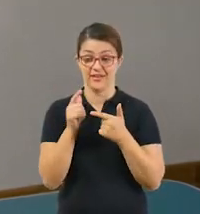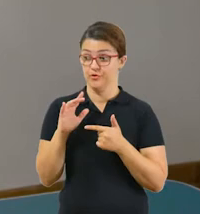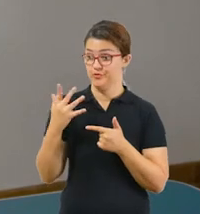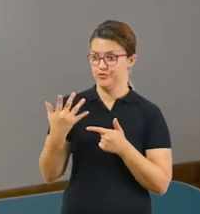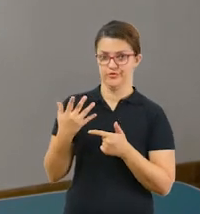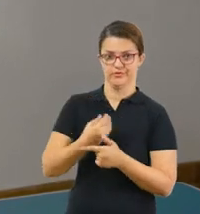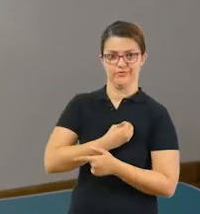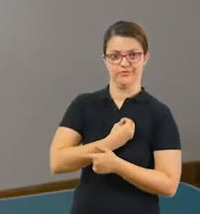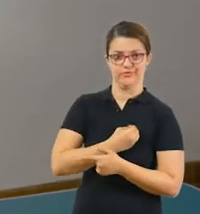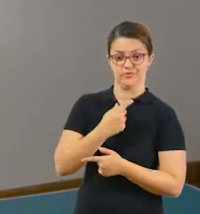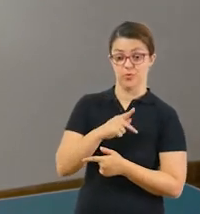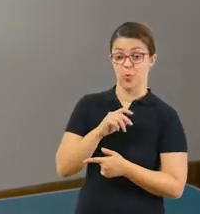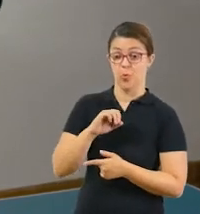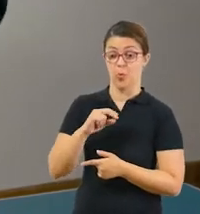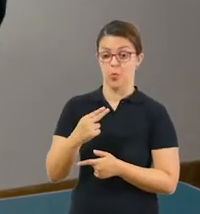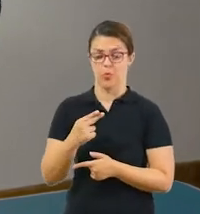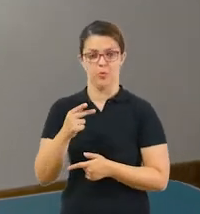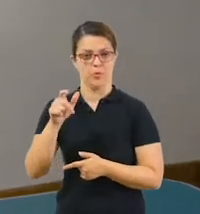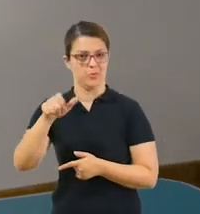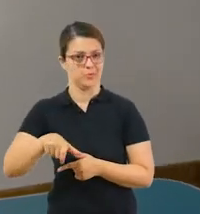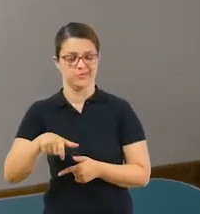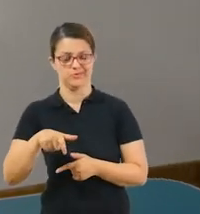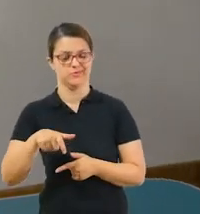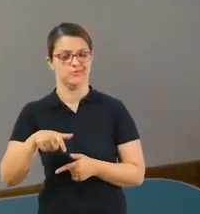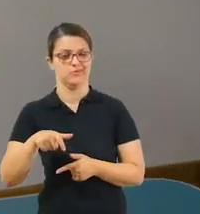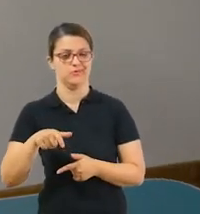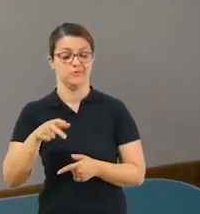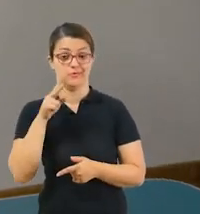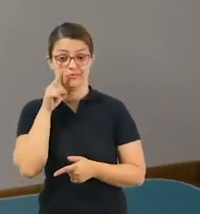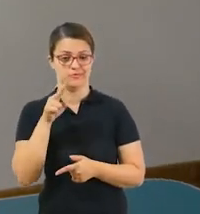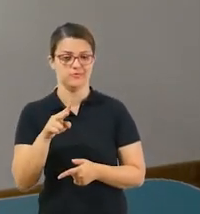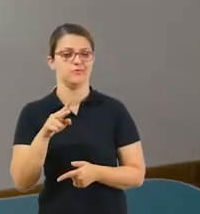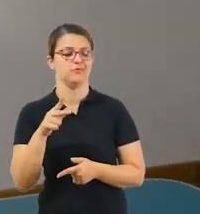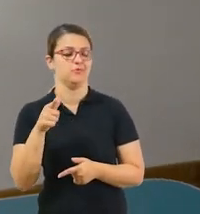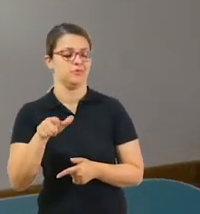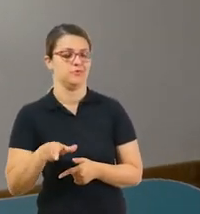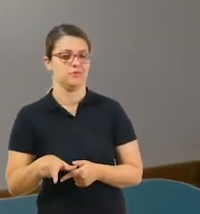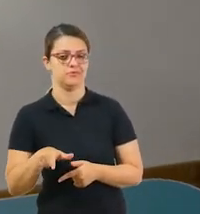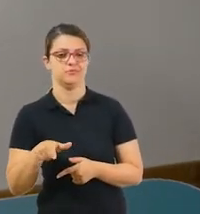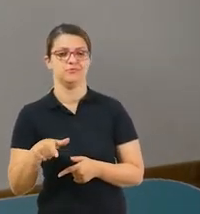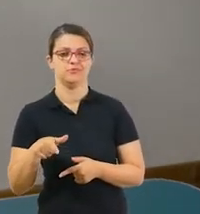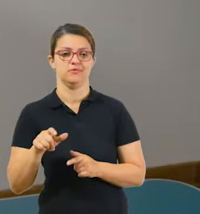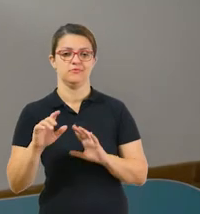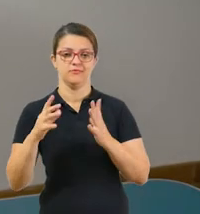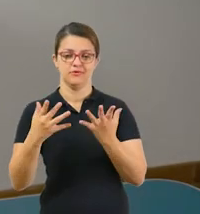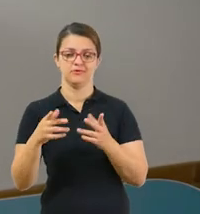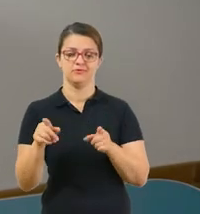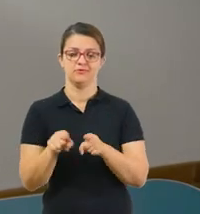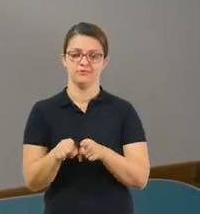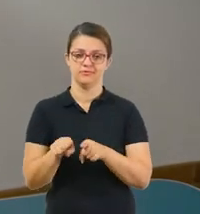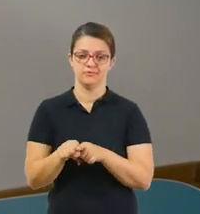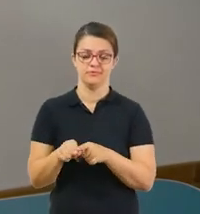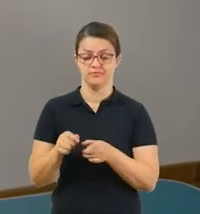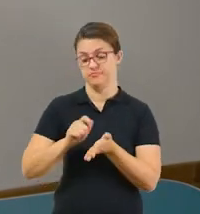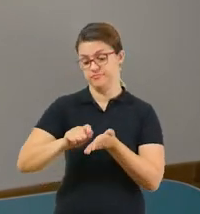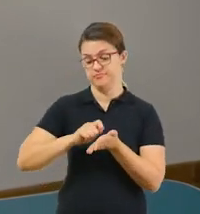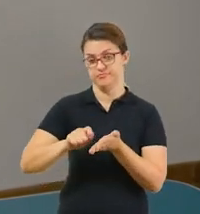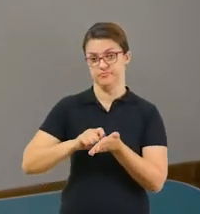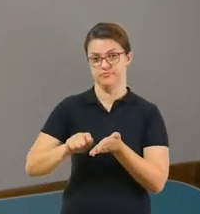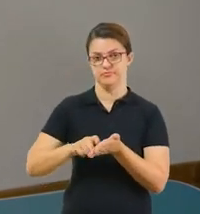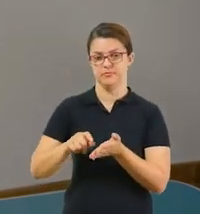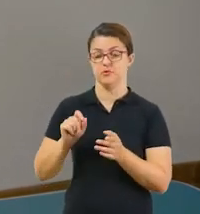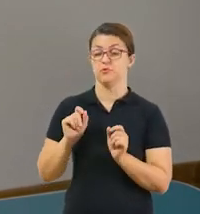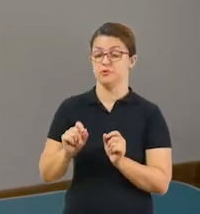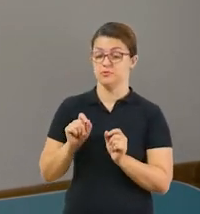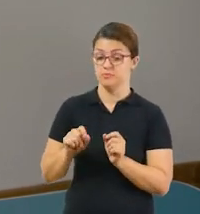ou com alguém que você estava na festa, e explicar certinho o que aconteceu. Por isso as perguntas anteriores, elas vão servir para